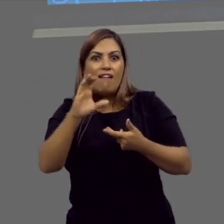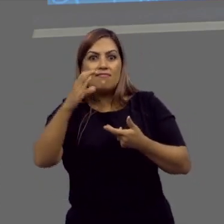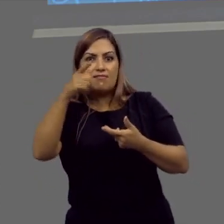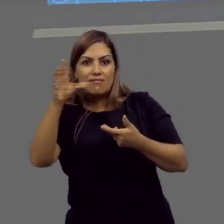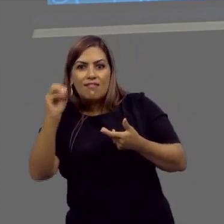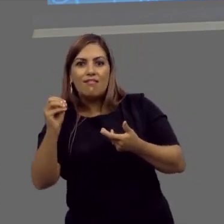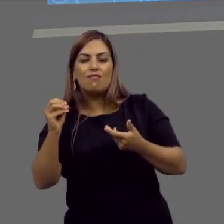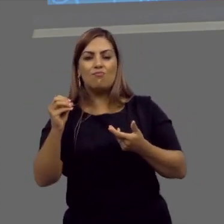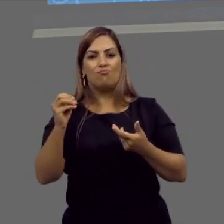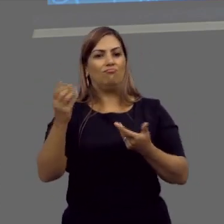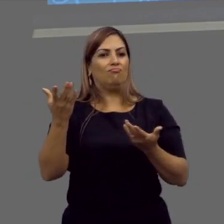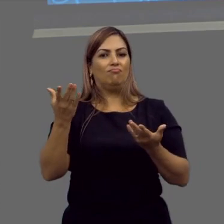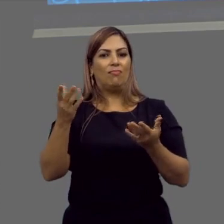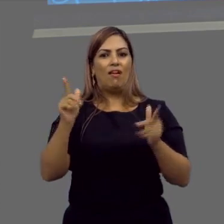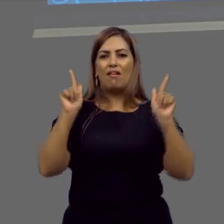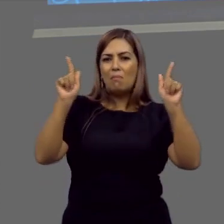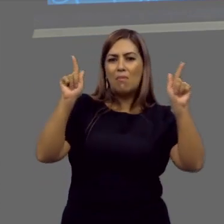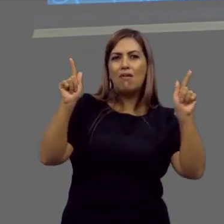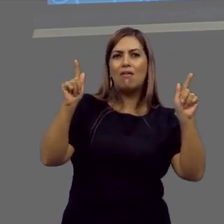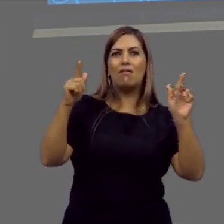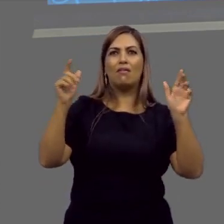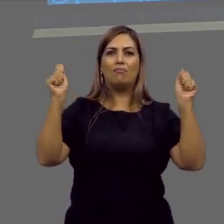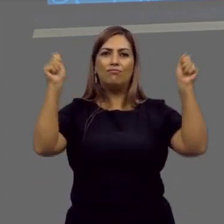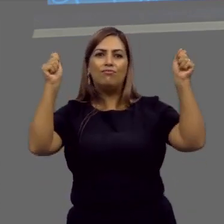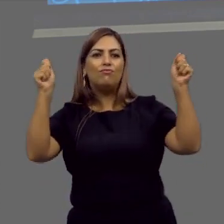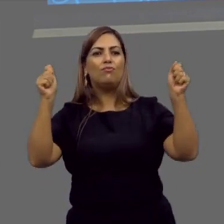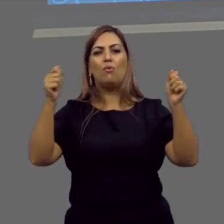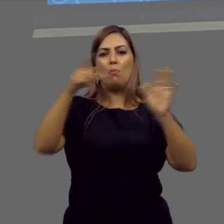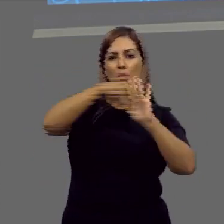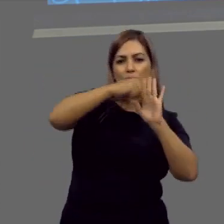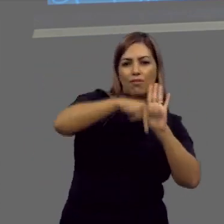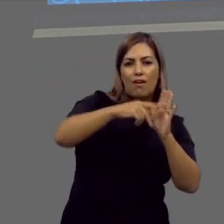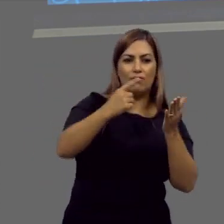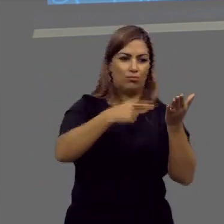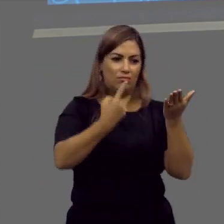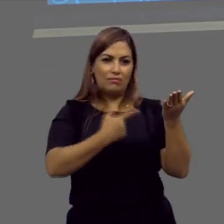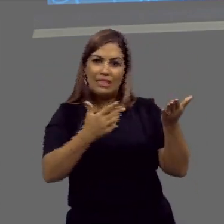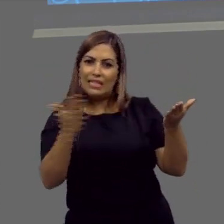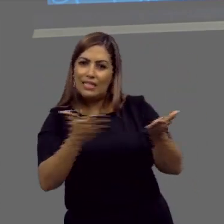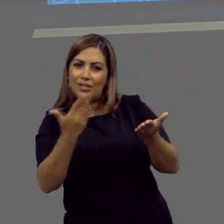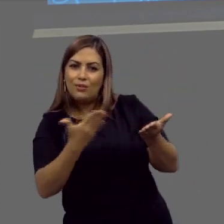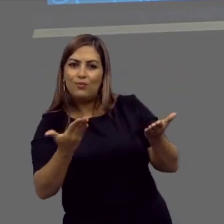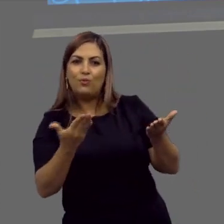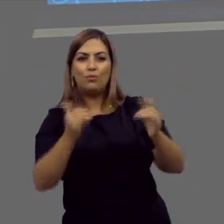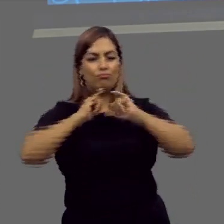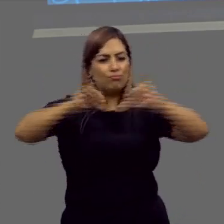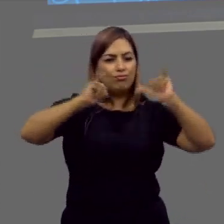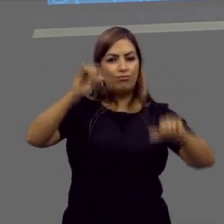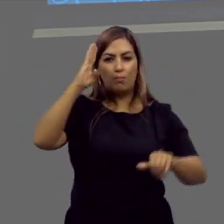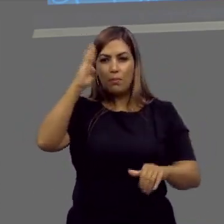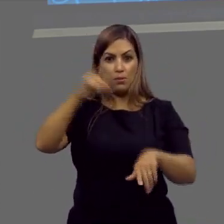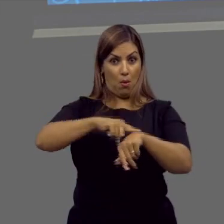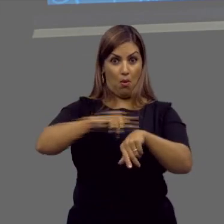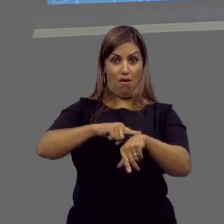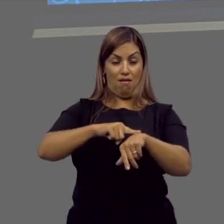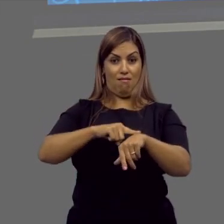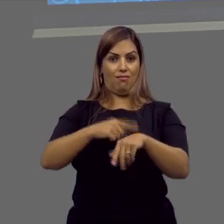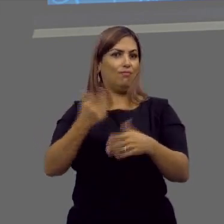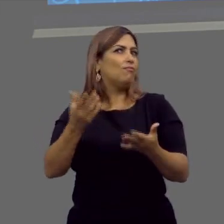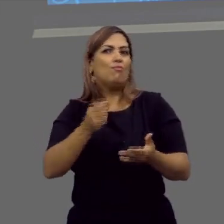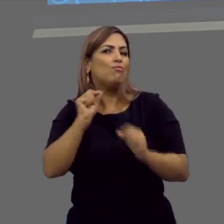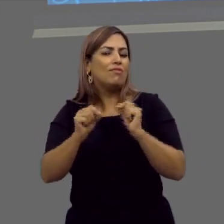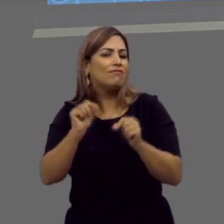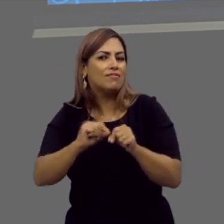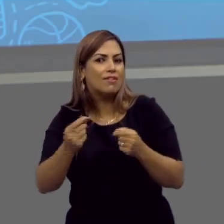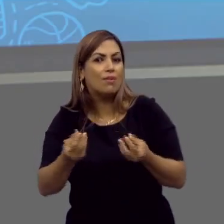as ações a serem atribuídas? É campanha? Projeto? Cartilhas? Ah, difundir em horário nobre. Não sei.